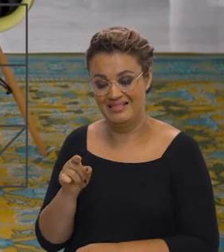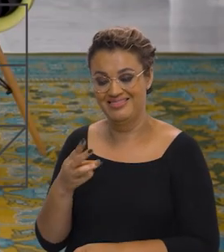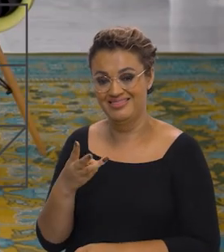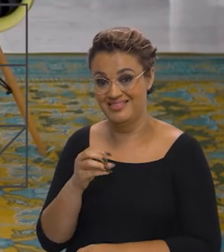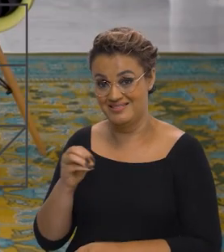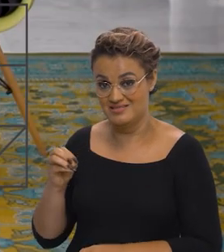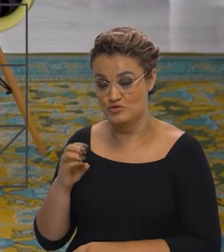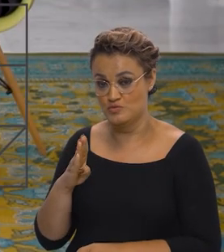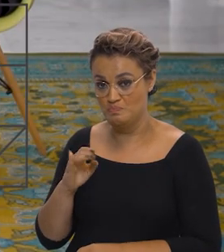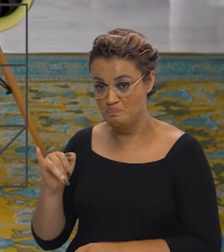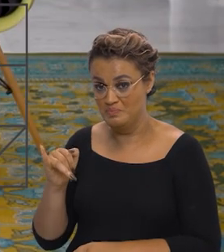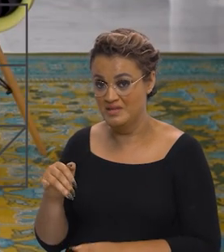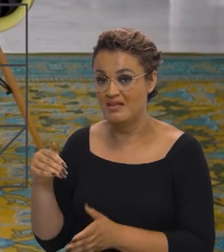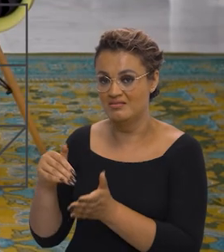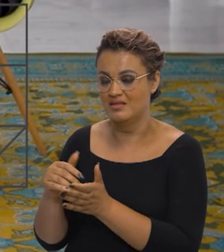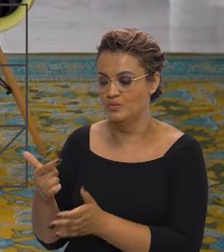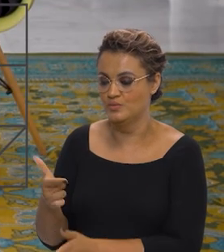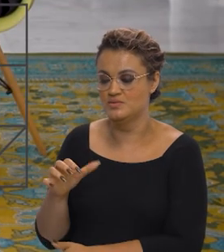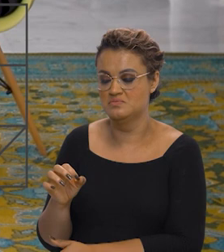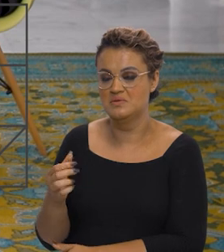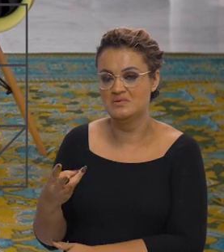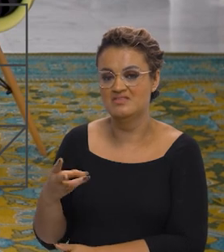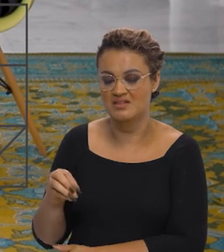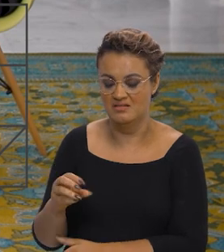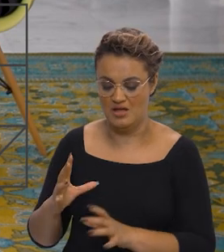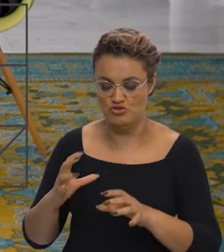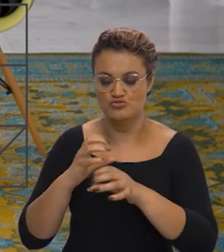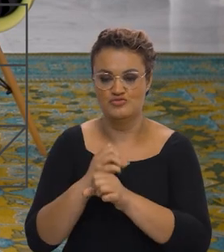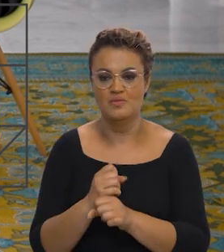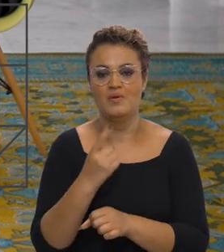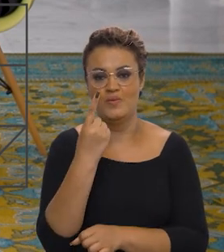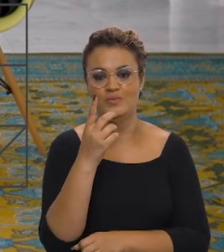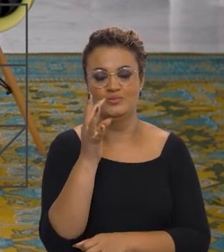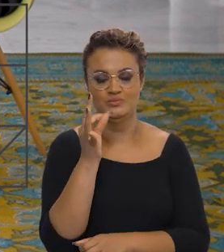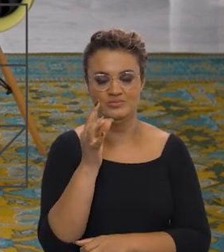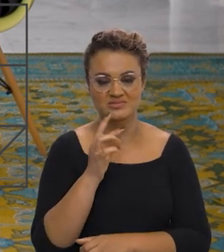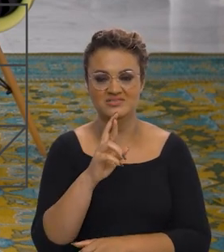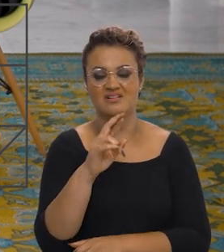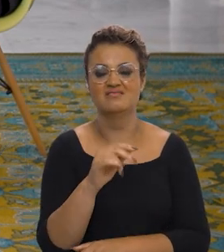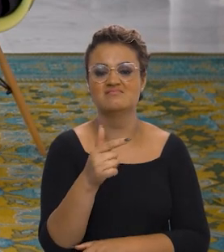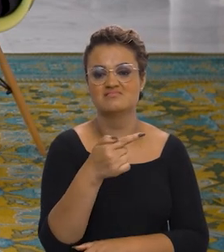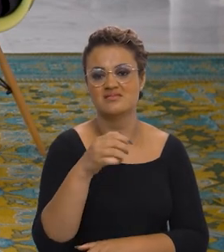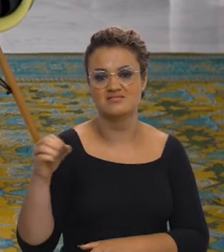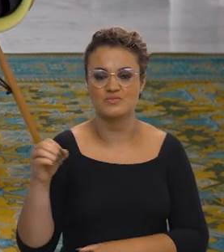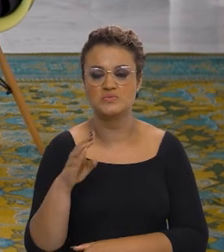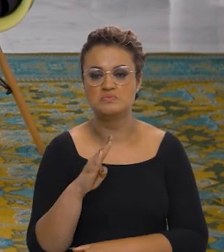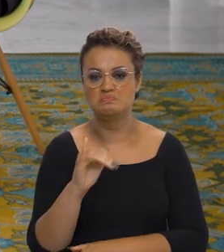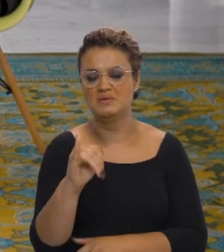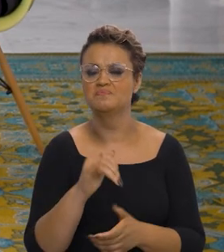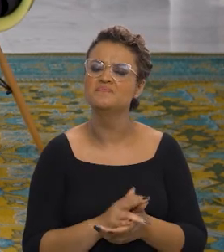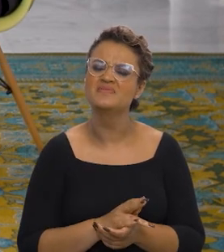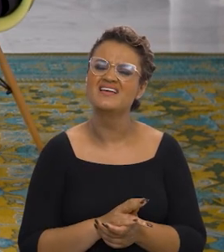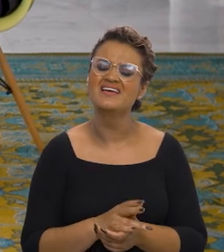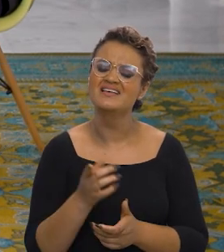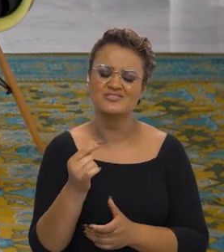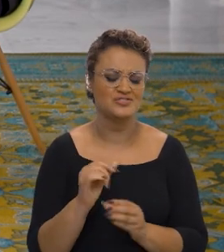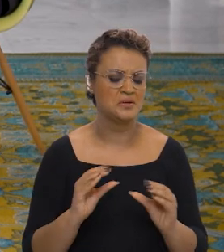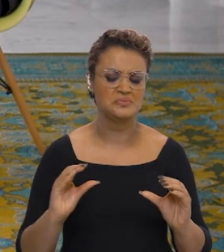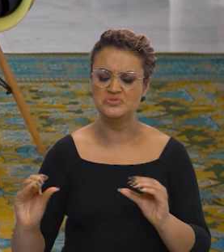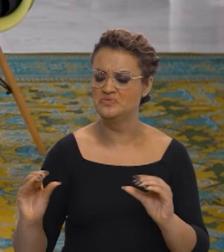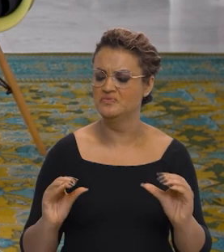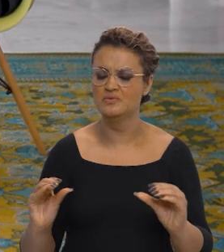bilhões até 30, formando aí 1 trilhão e 700. Mas como é dividido esse